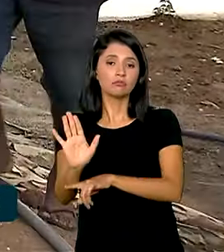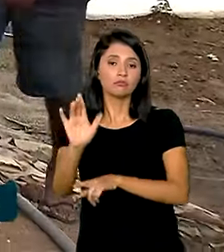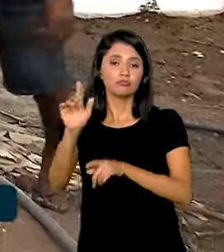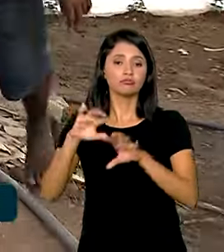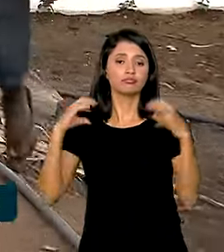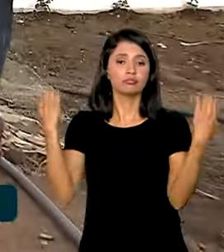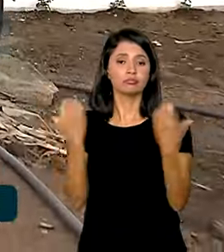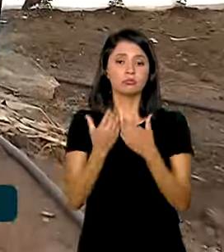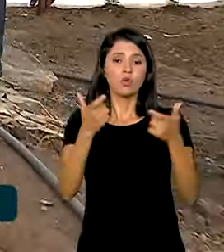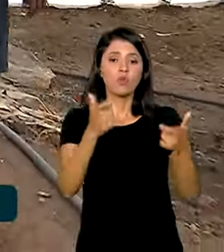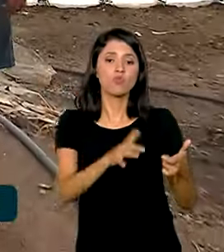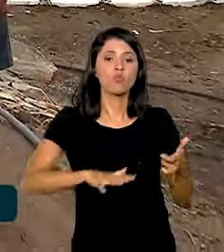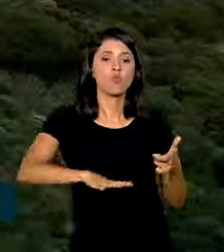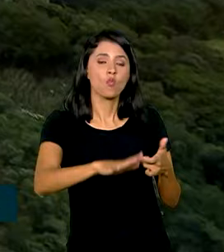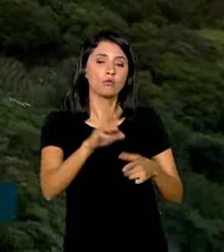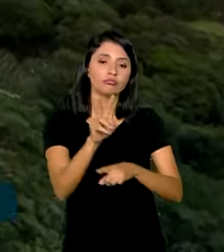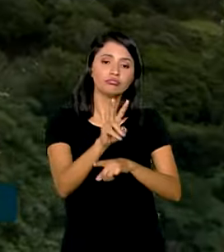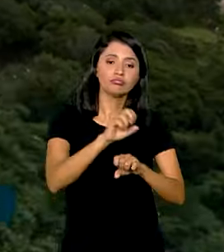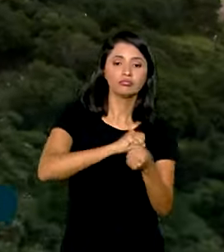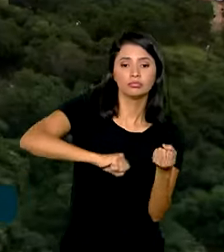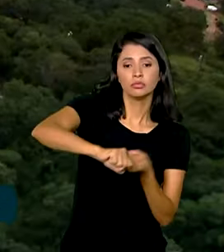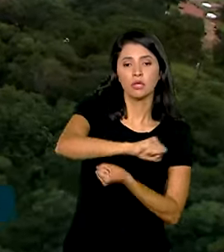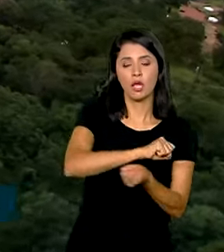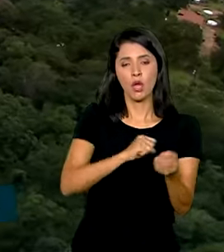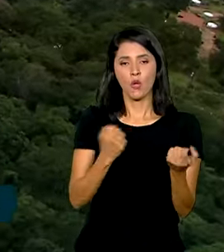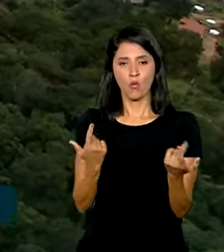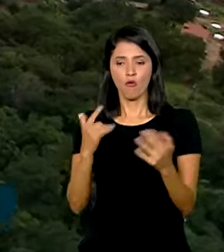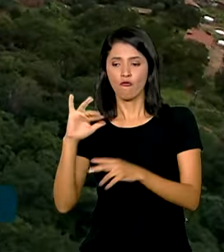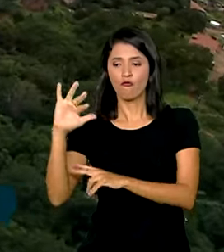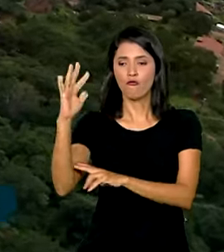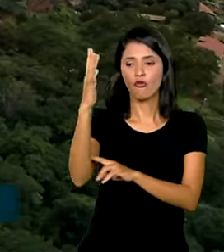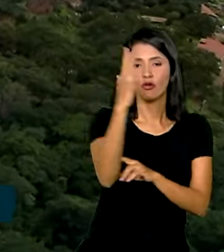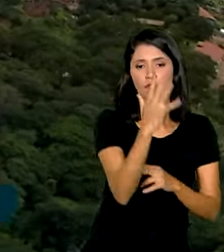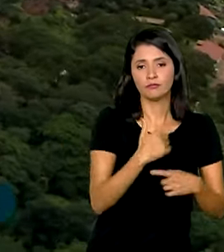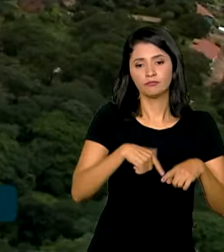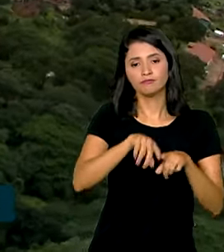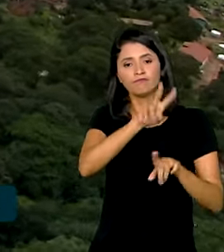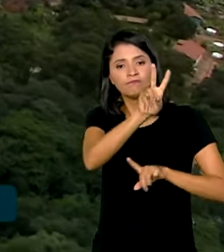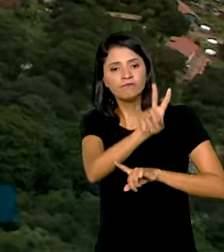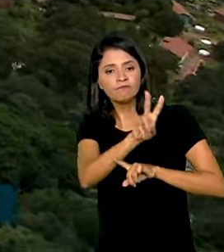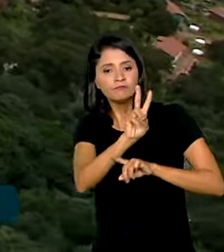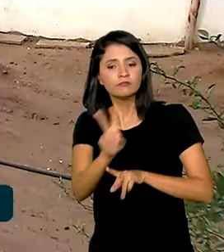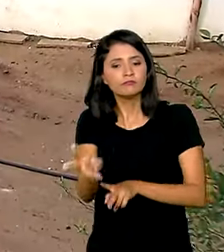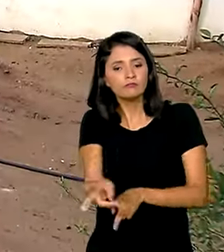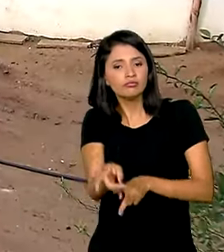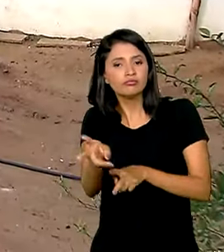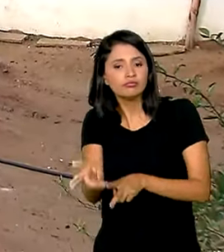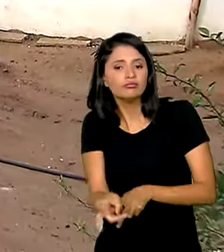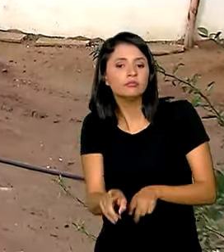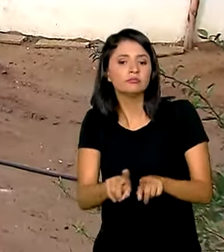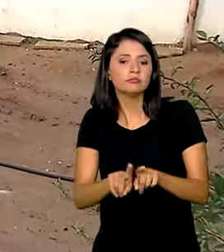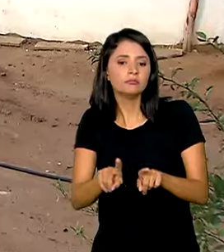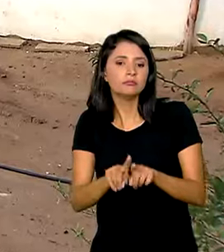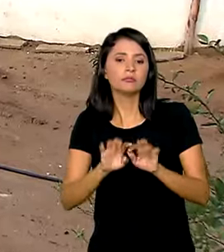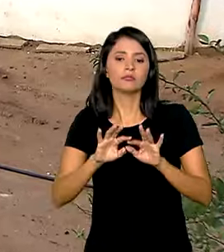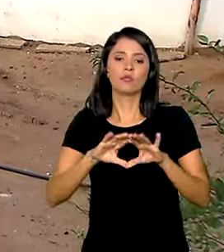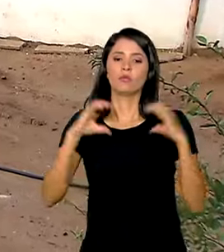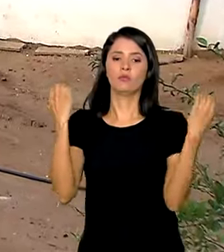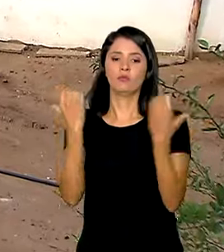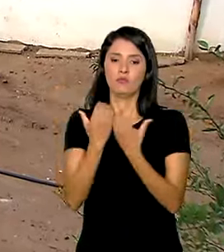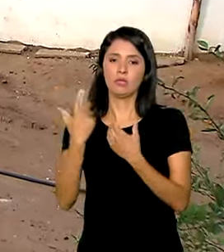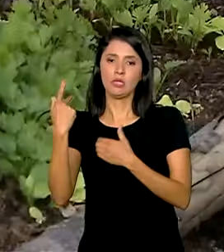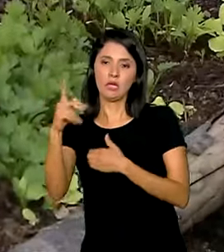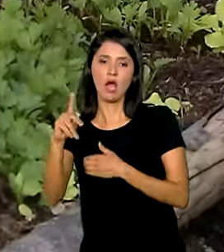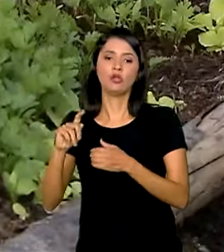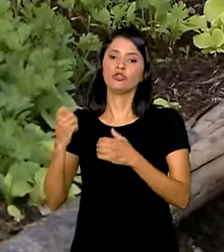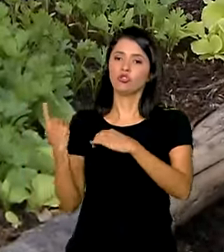de conservação de uso sustentável, como florestas nacionais e reservas extrativistas, além de comunidades remanescentes de